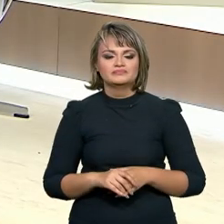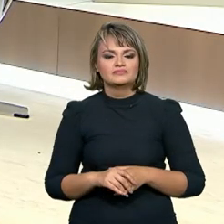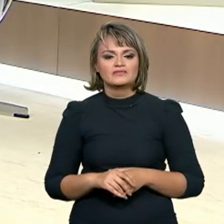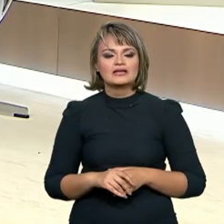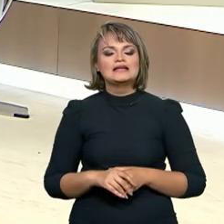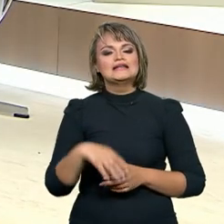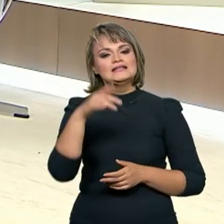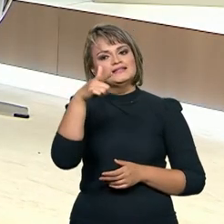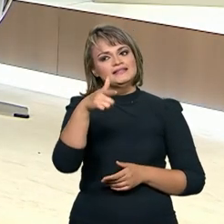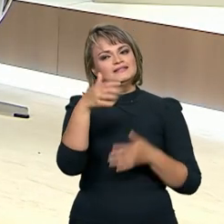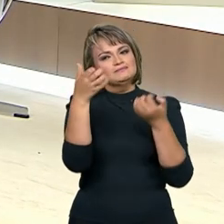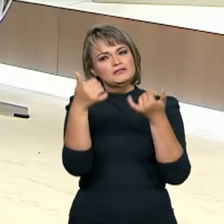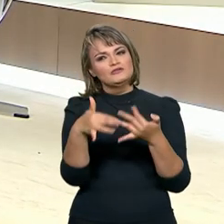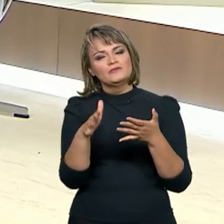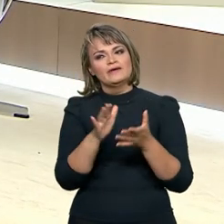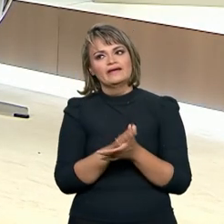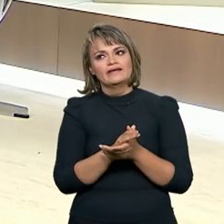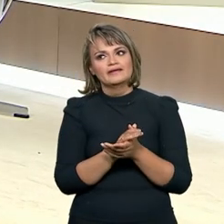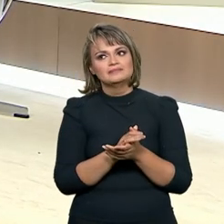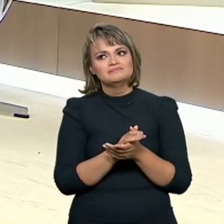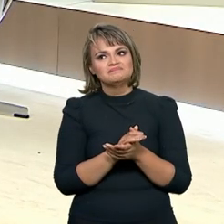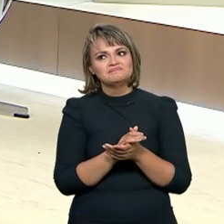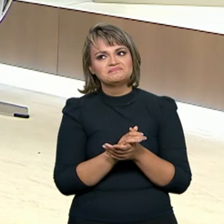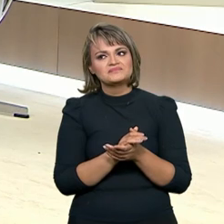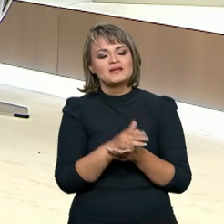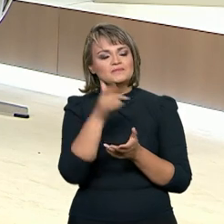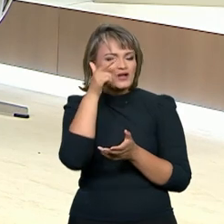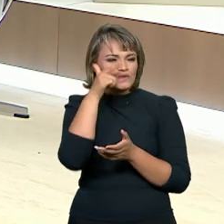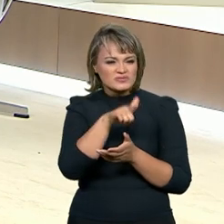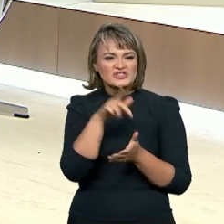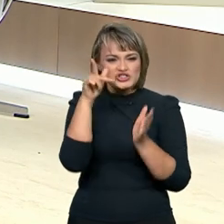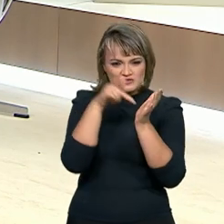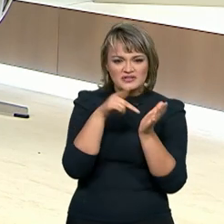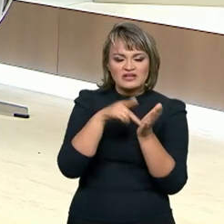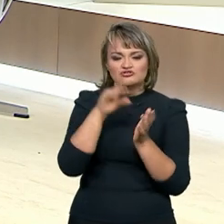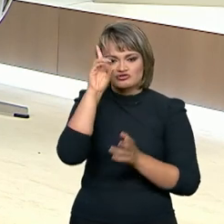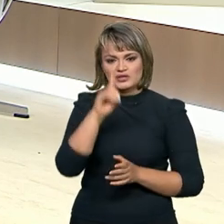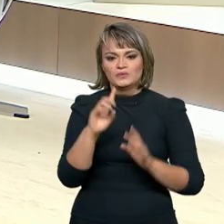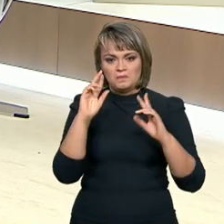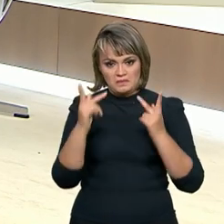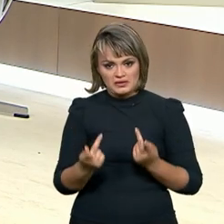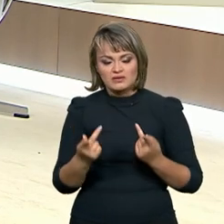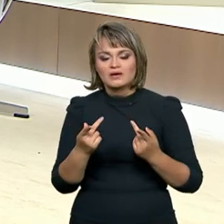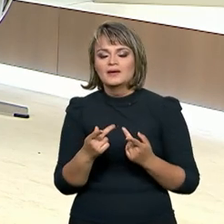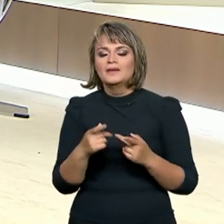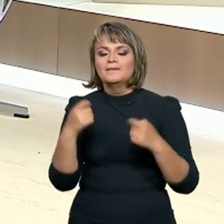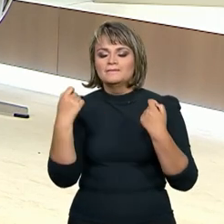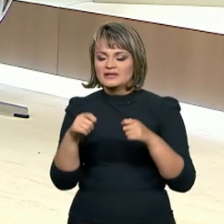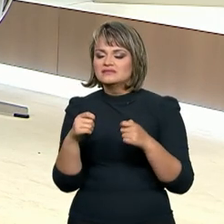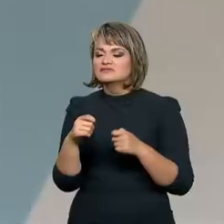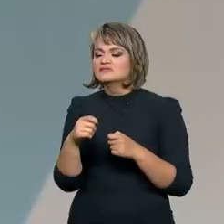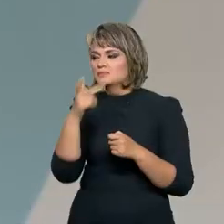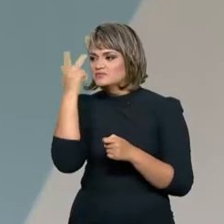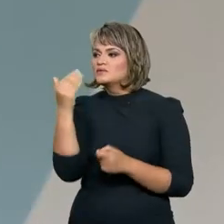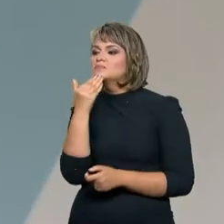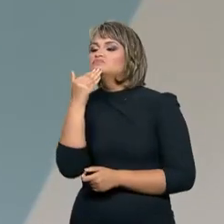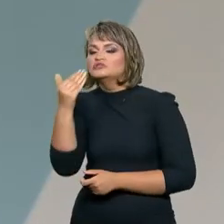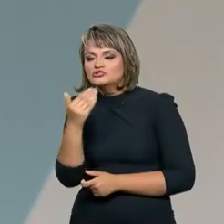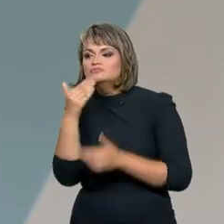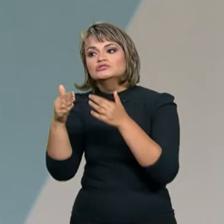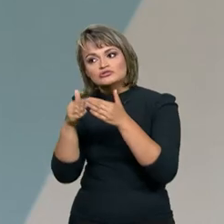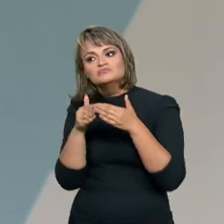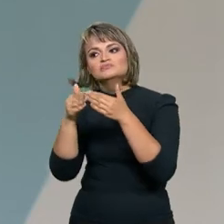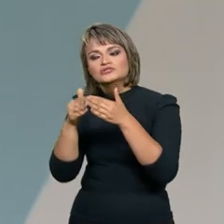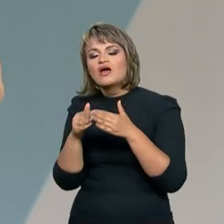pouquinho que para você ter a efetivação dos direitos humanos, eles têm de ser reivindicados. Agora,